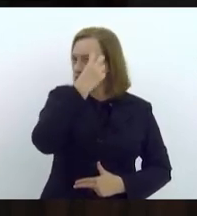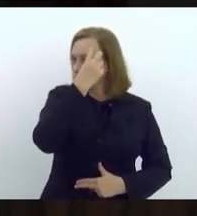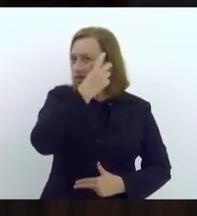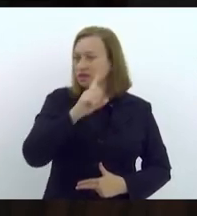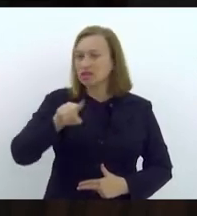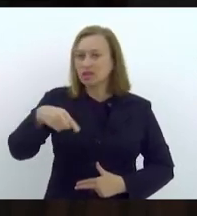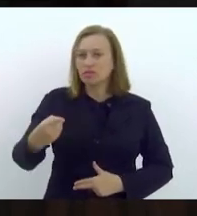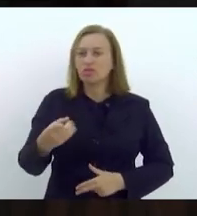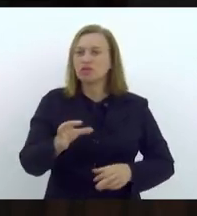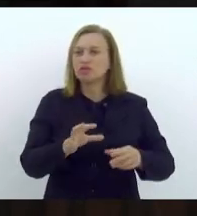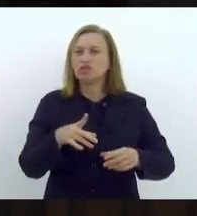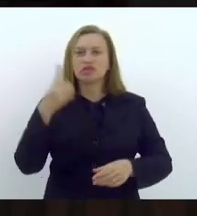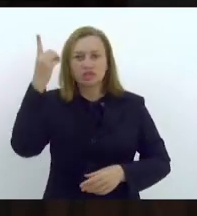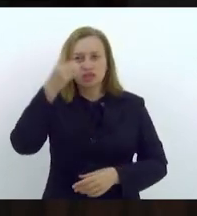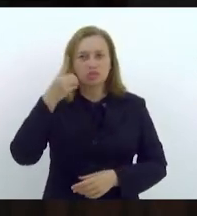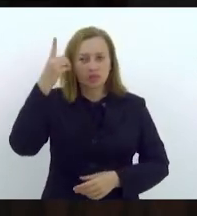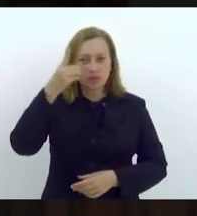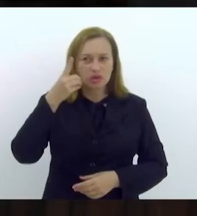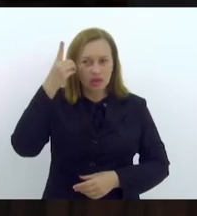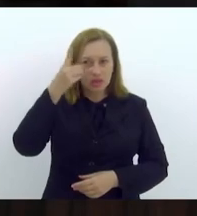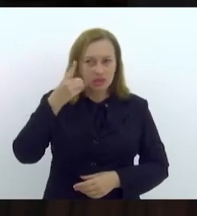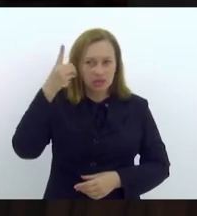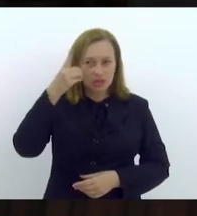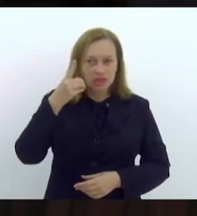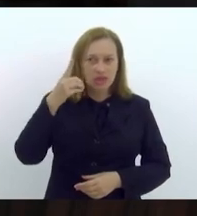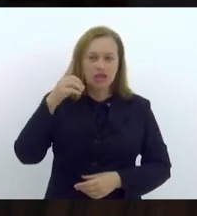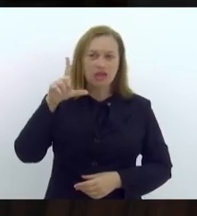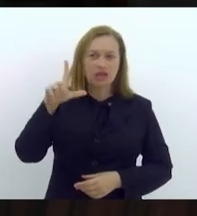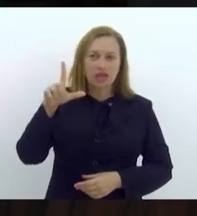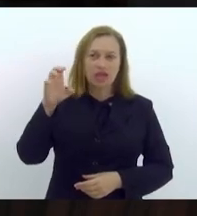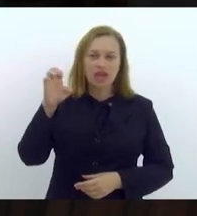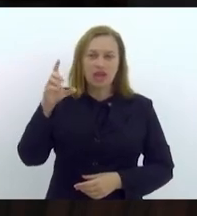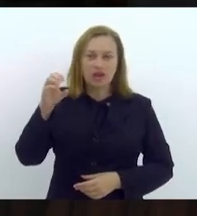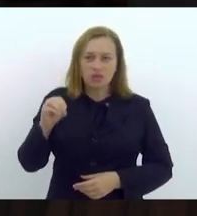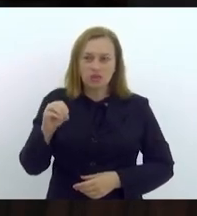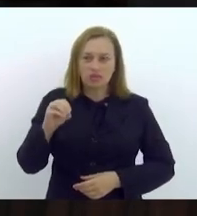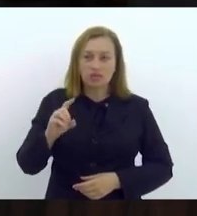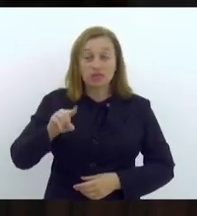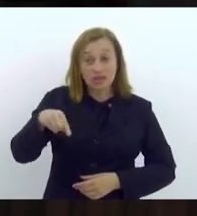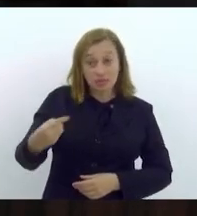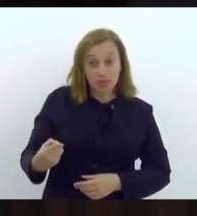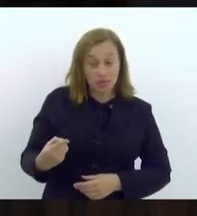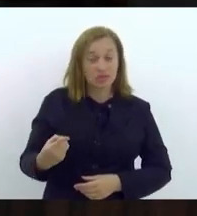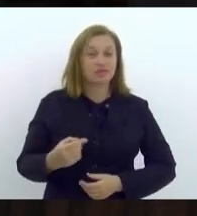prepara a deputada que cede para o deputado Léo Vieira. Vai chegar a sua vez, Léo.